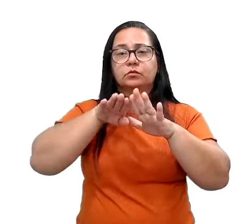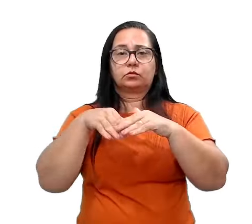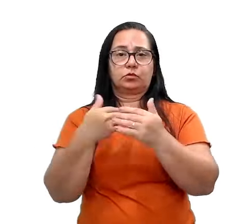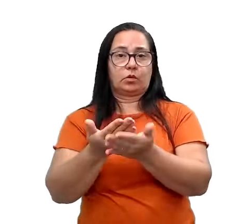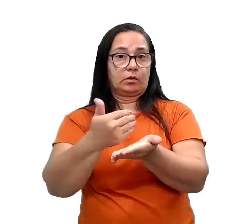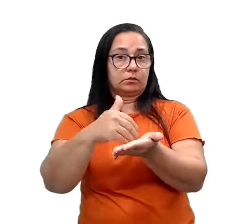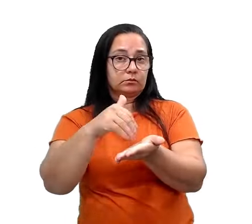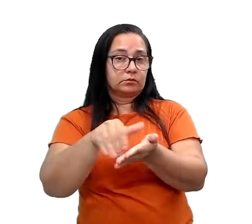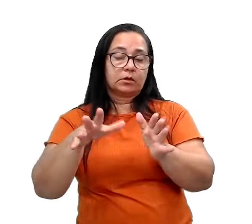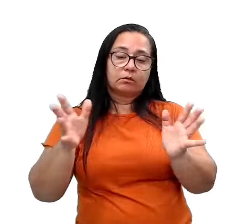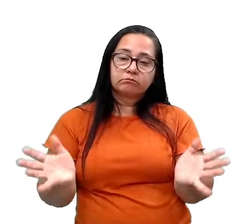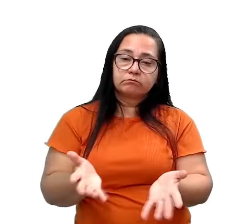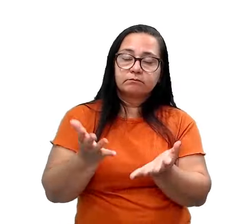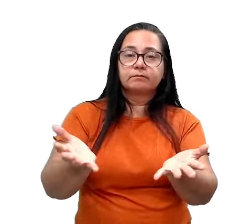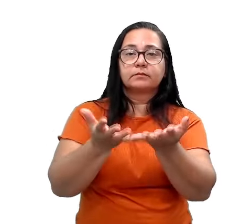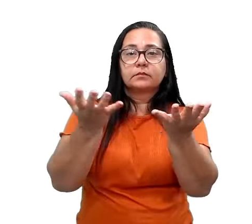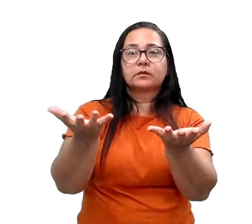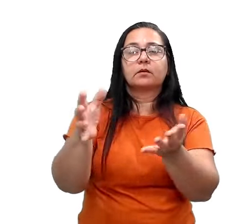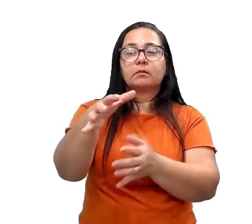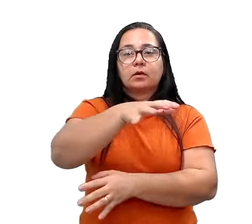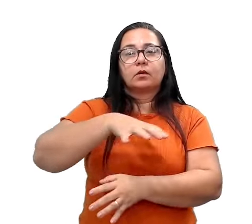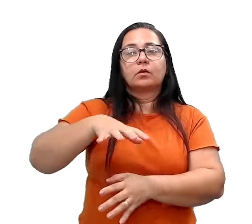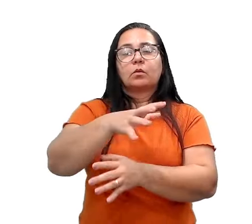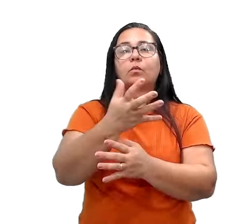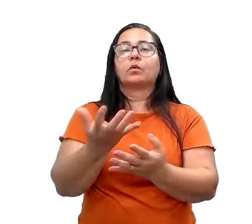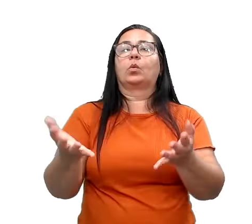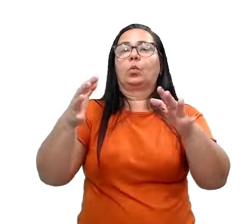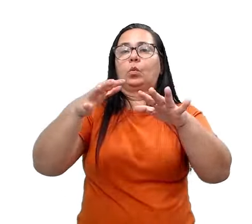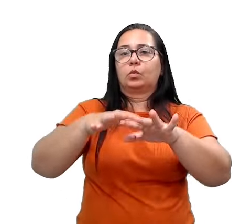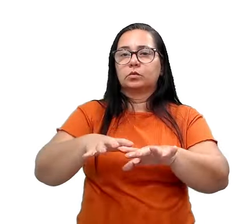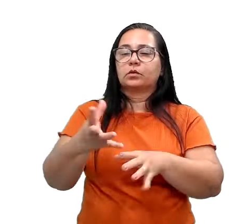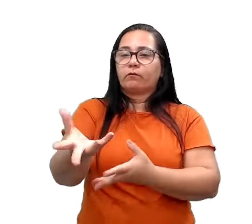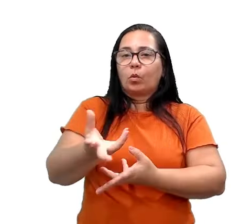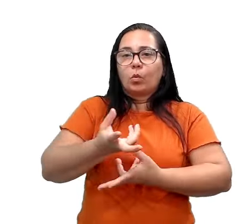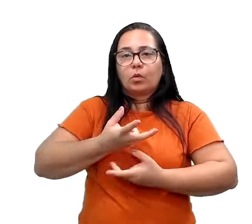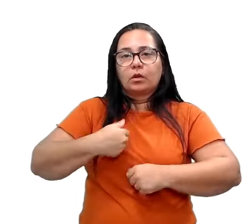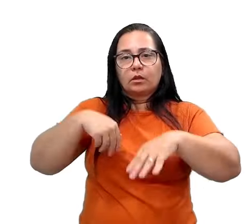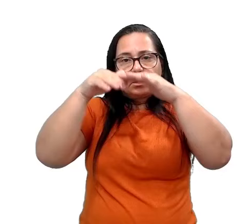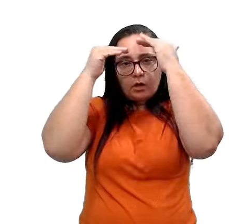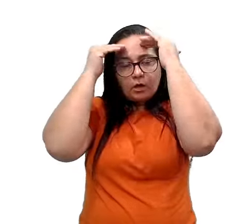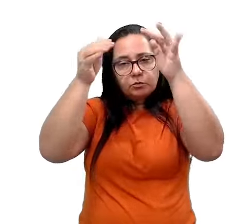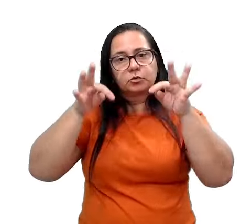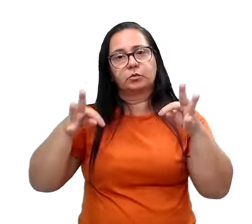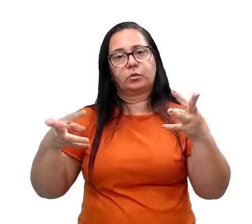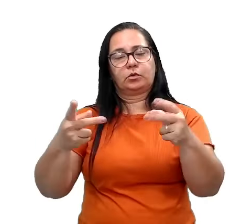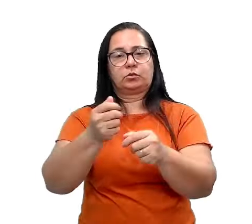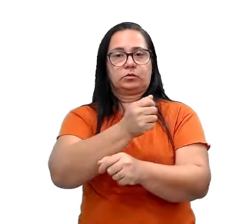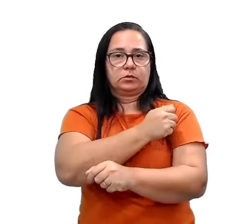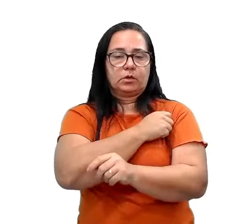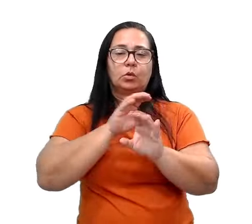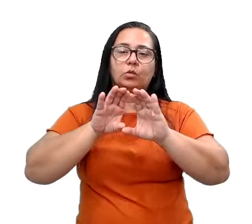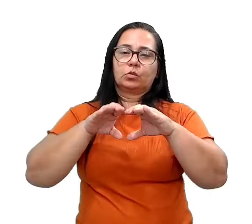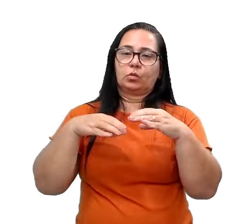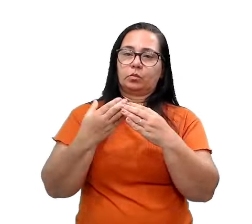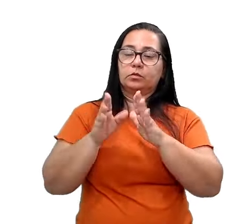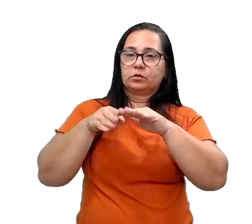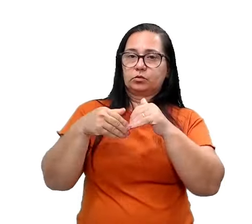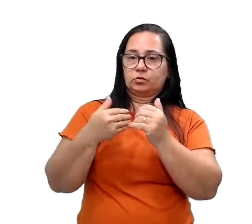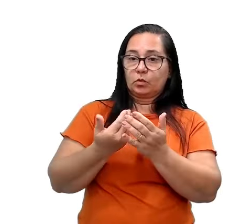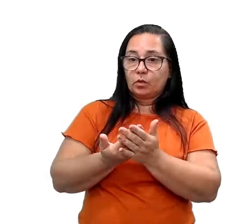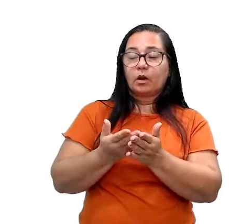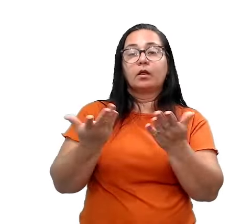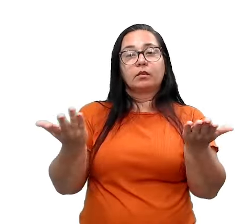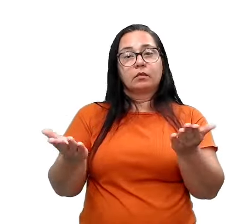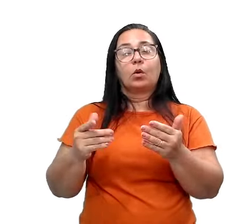contribuindo para um ambiente inclusivo, acolhedor, respeitoso, para toda a comunidade escolar. A partir